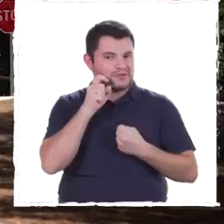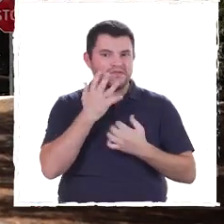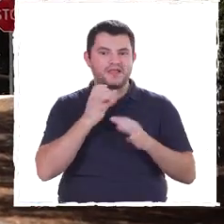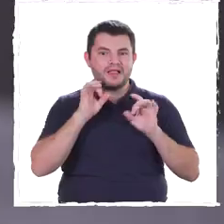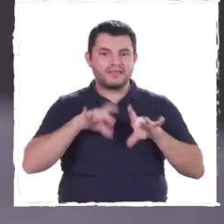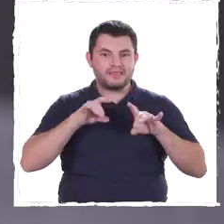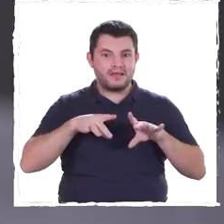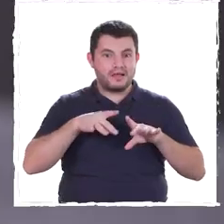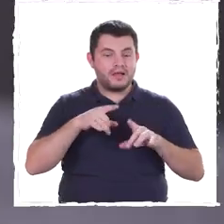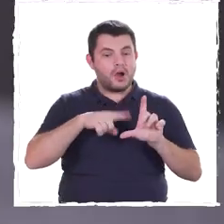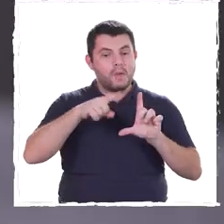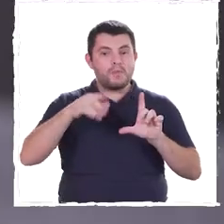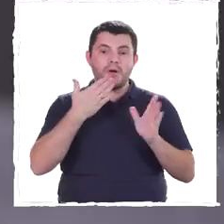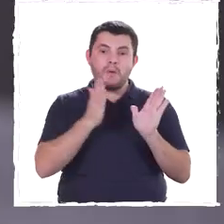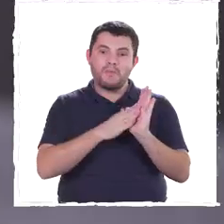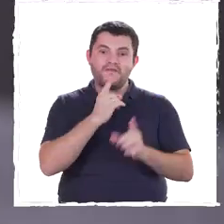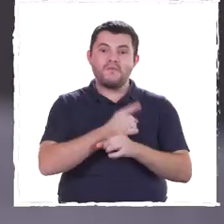E os números demonstram o porquê.